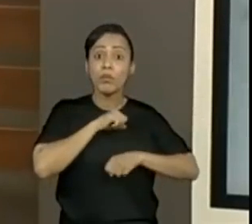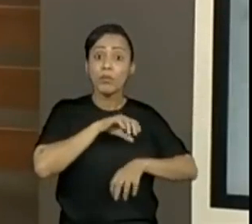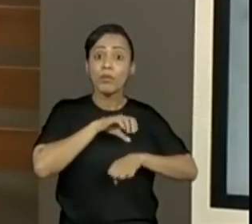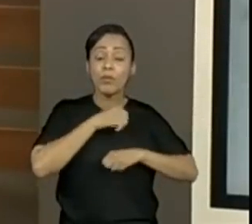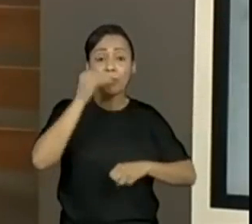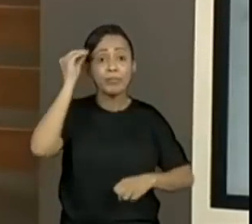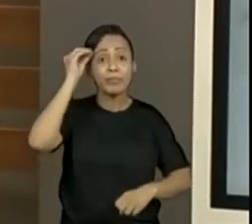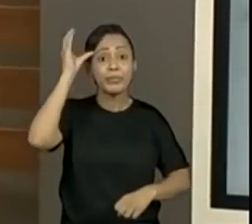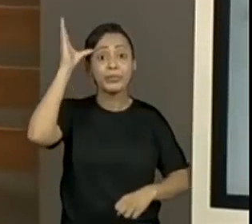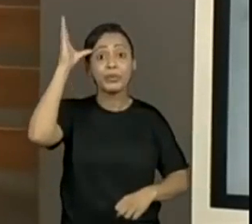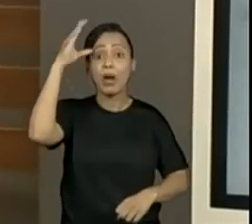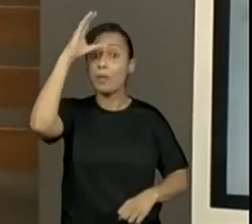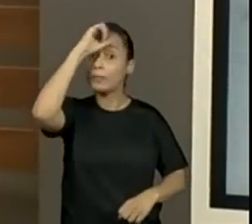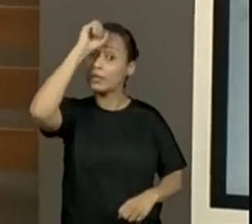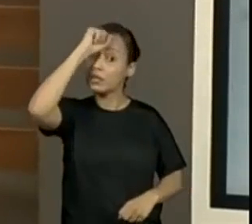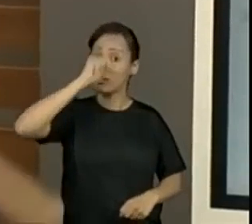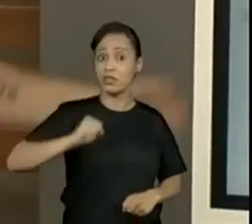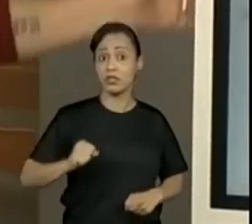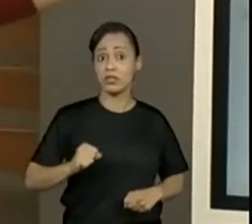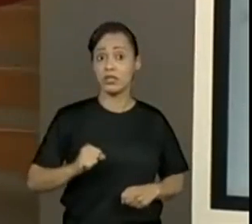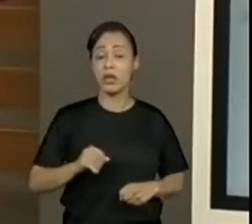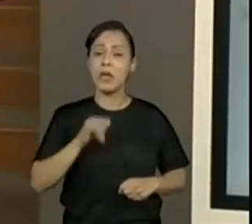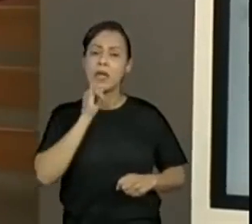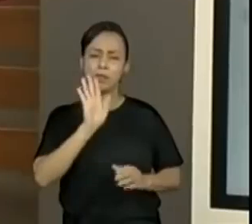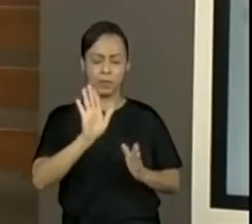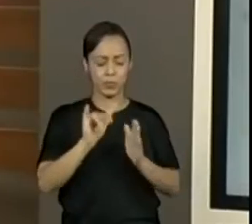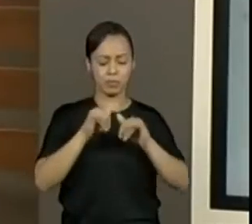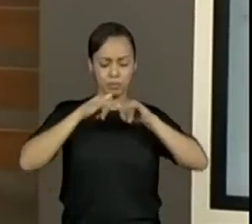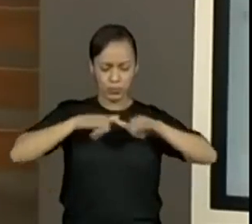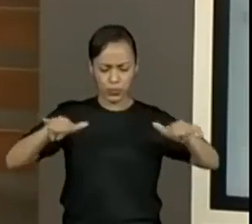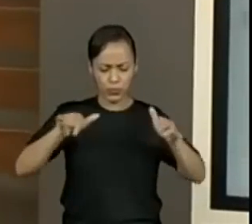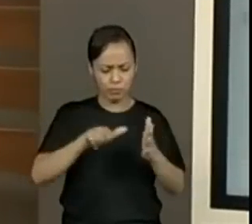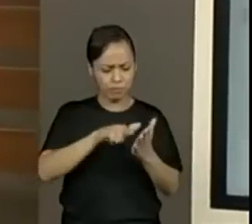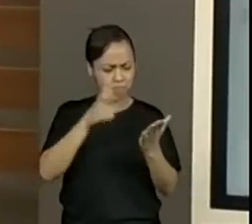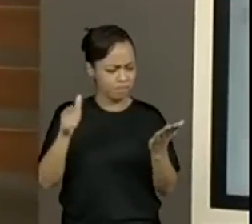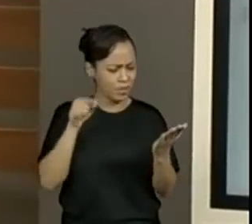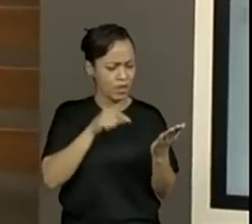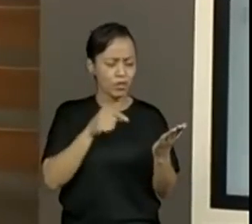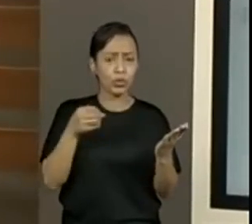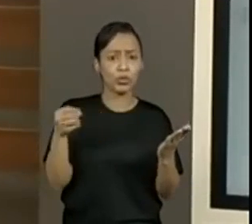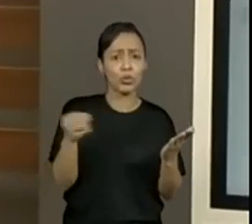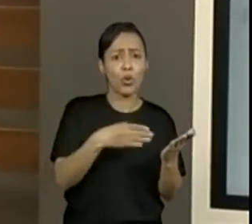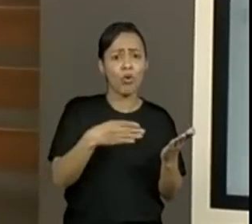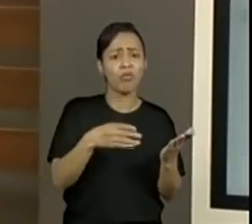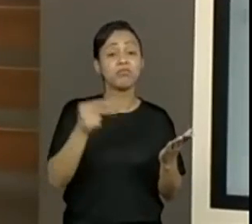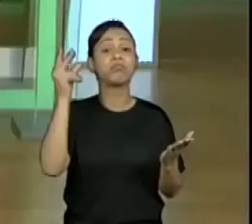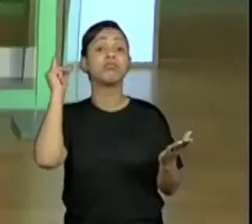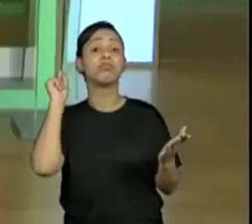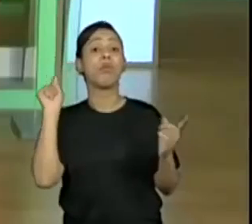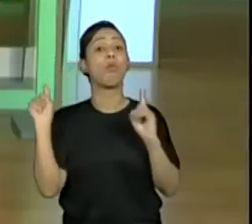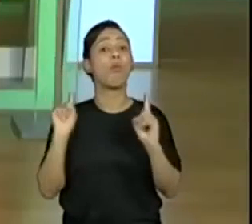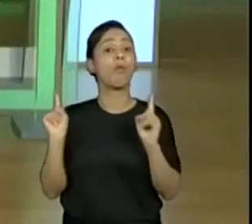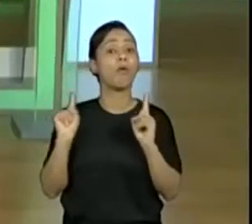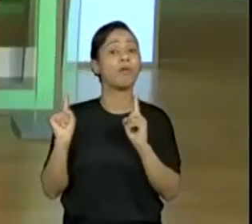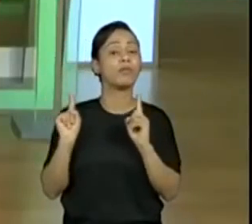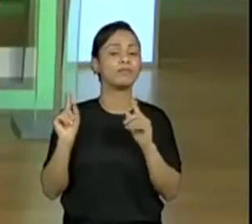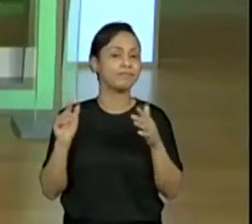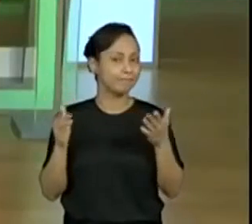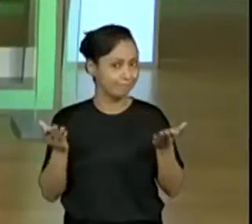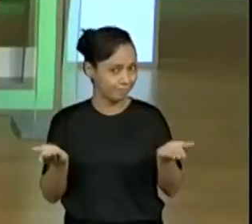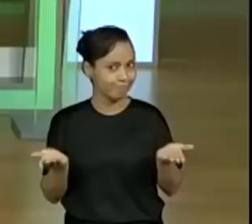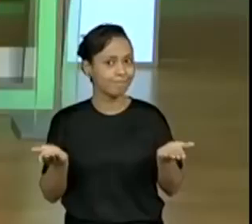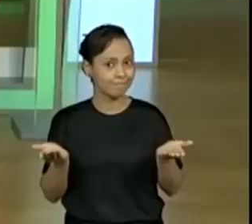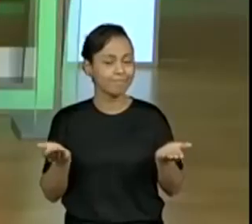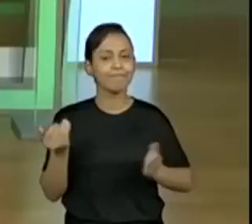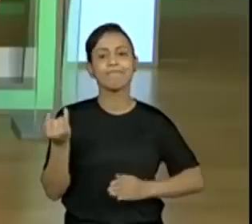Data para ver se é uma coisa recente, se não é. Sim. Mas eu preciso perguntar umas coisas para vocês. E aí começa a